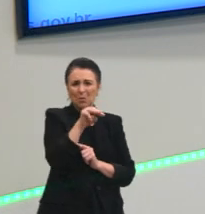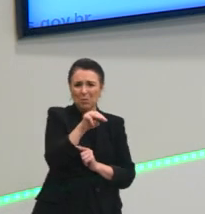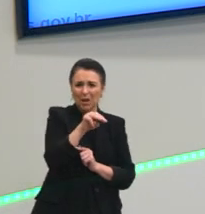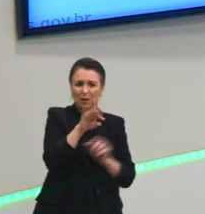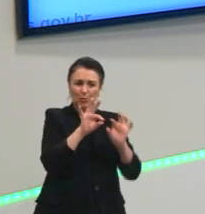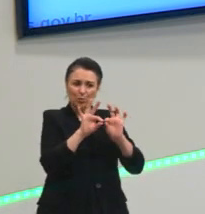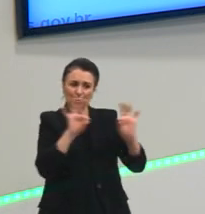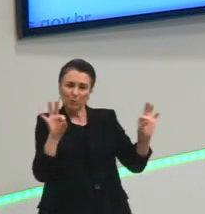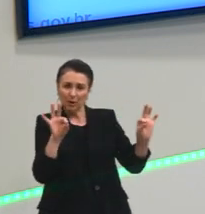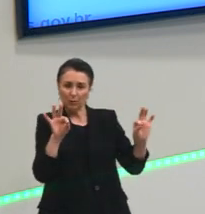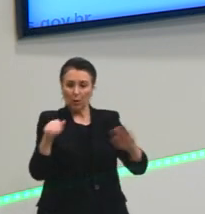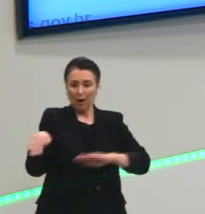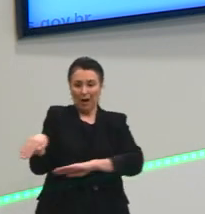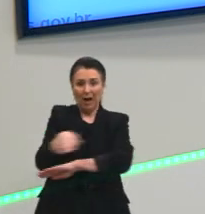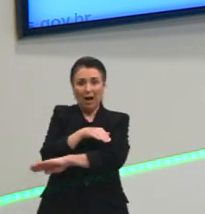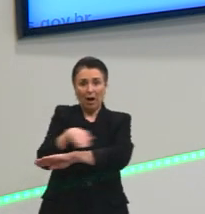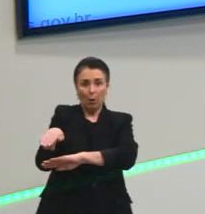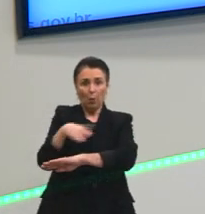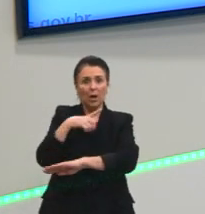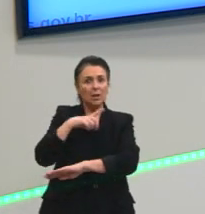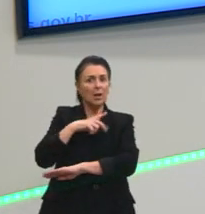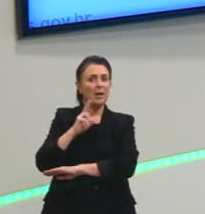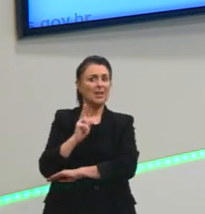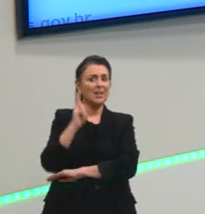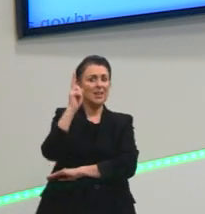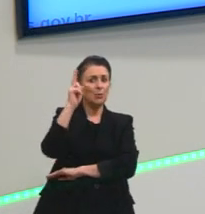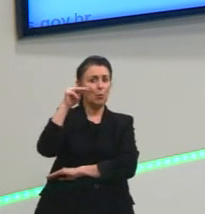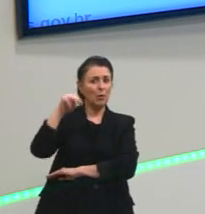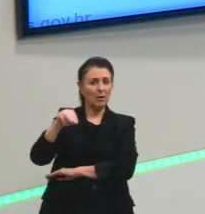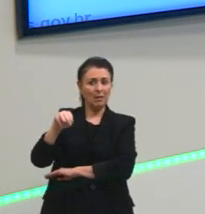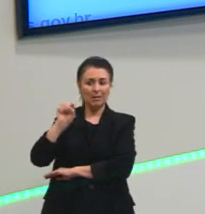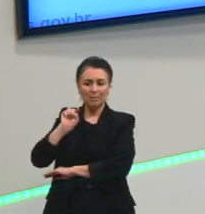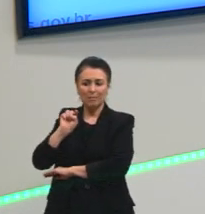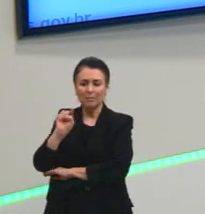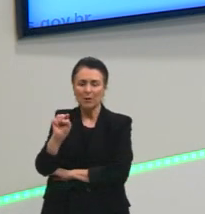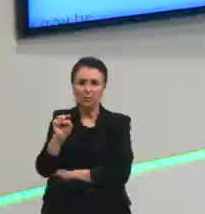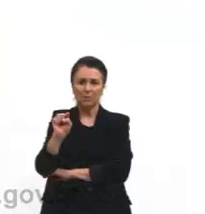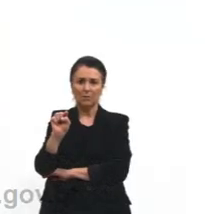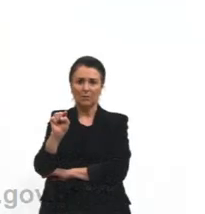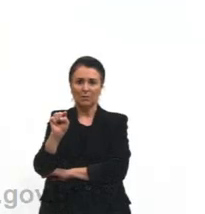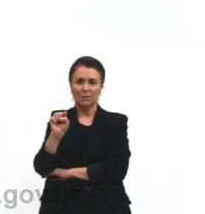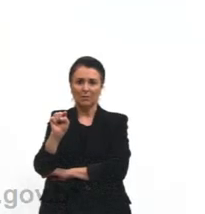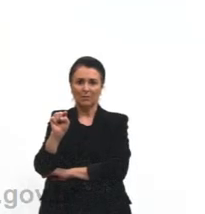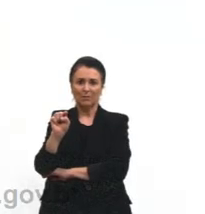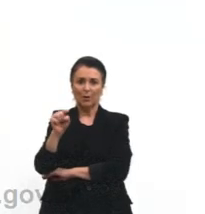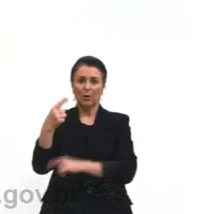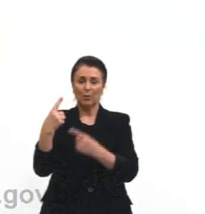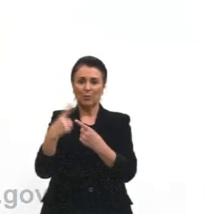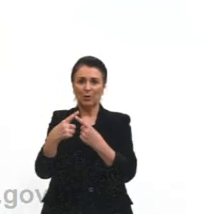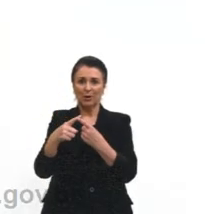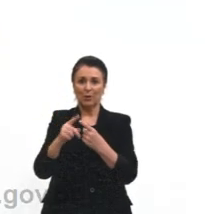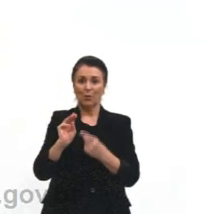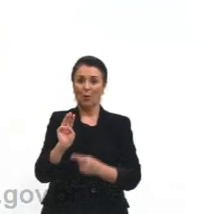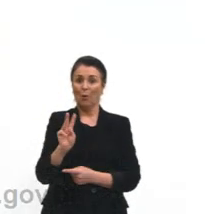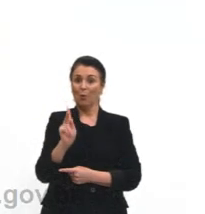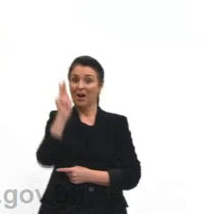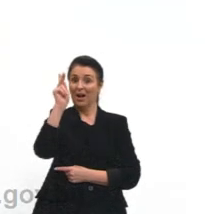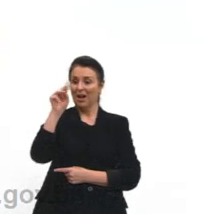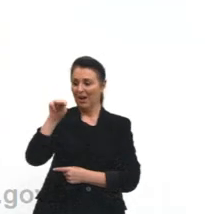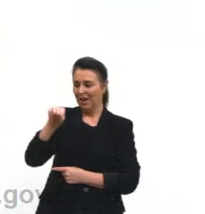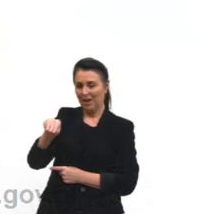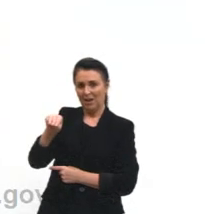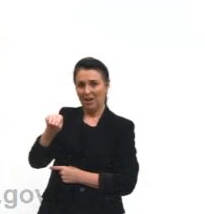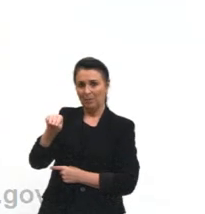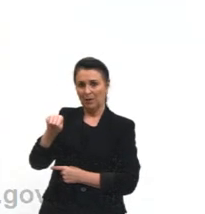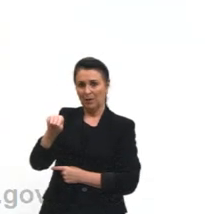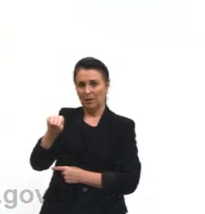Essa rua que a gente está considerando aqui tem 40 mil metros, porque o K é mil. Então, é